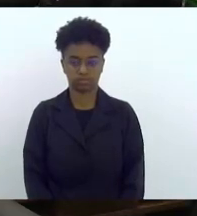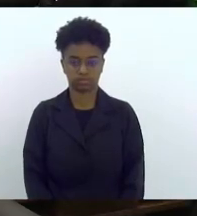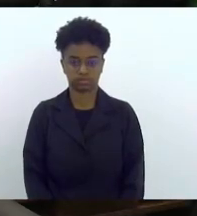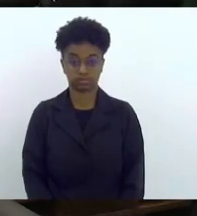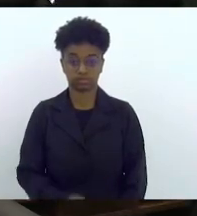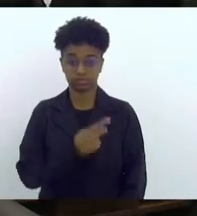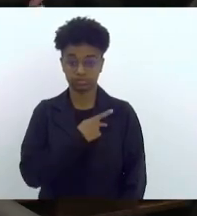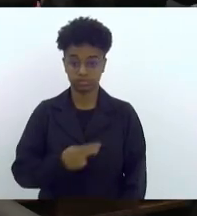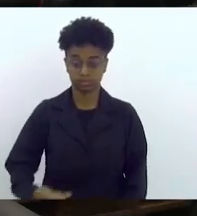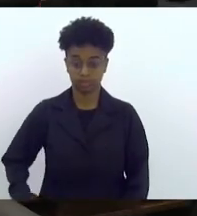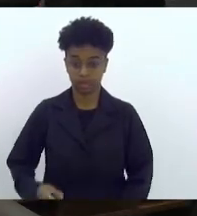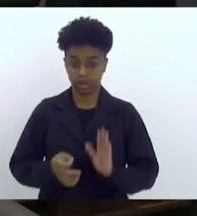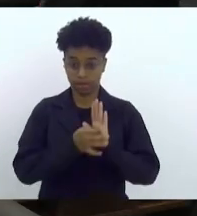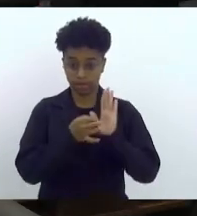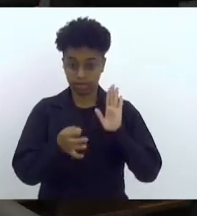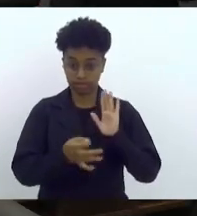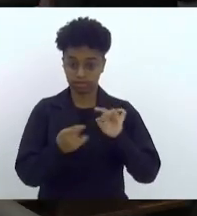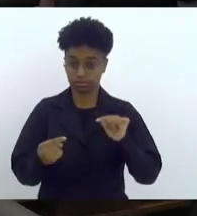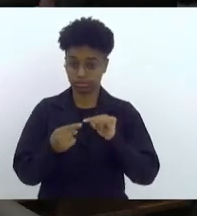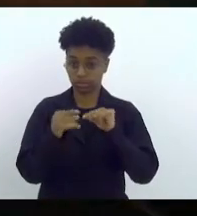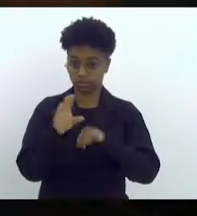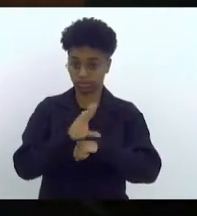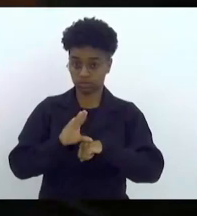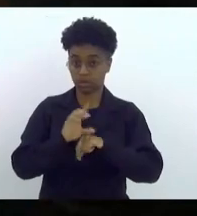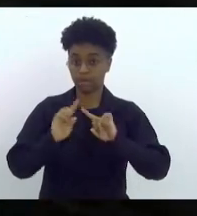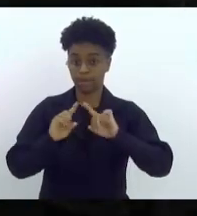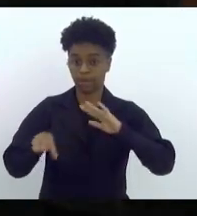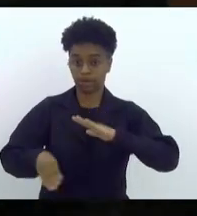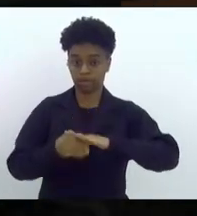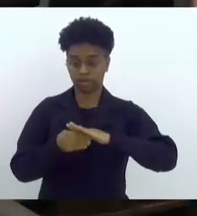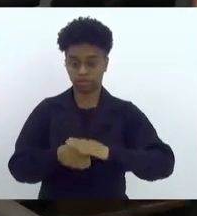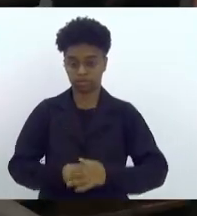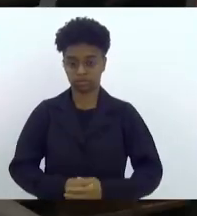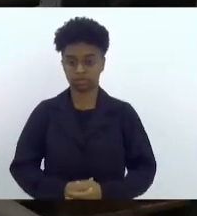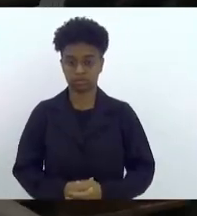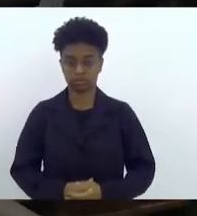Presidente, parecer pela constitucionalidade com emenda. Deputado